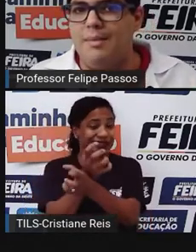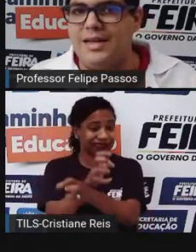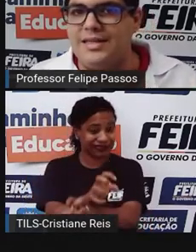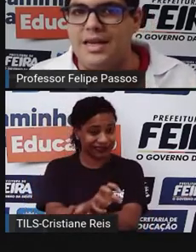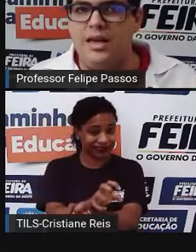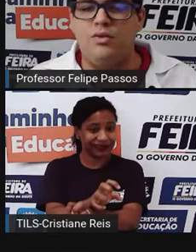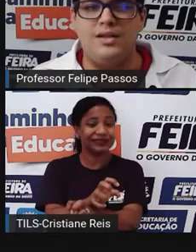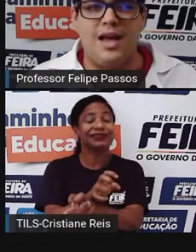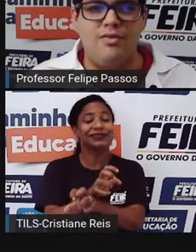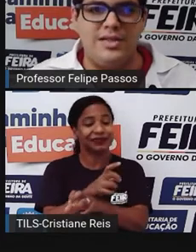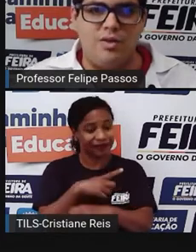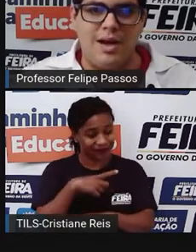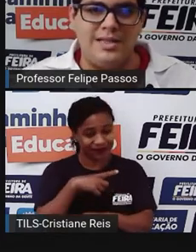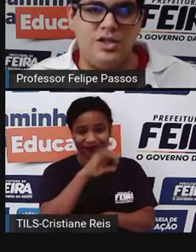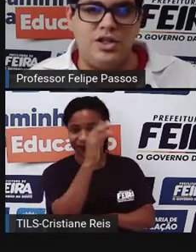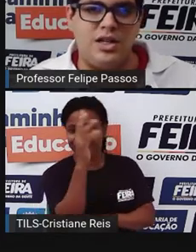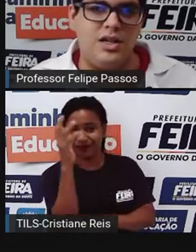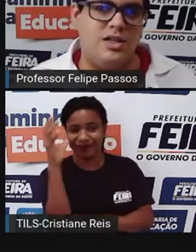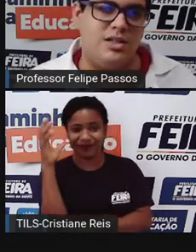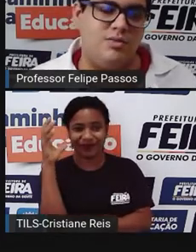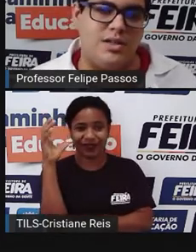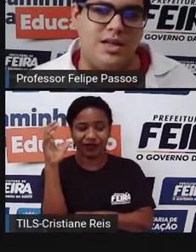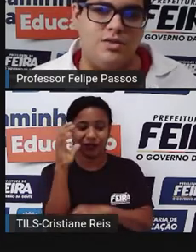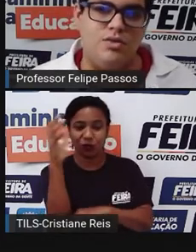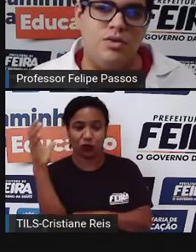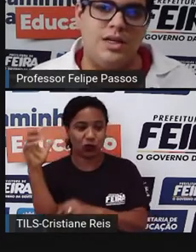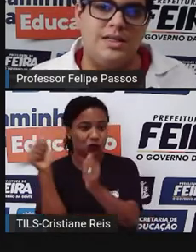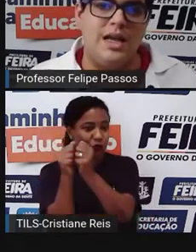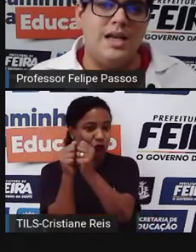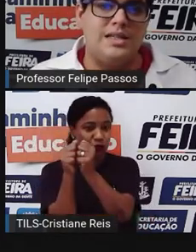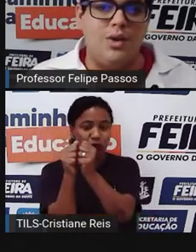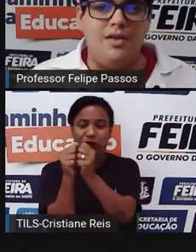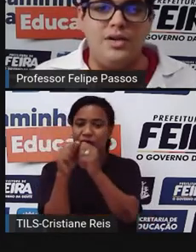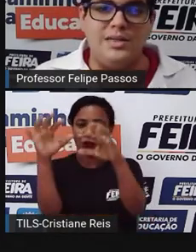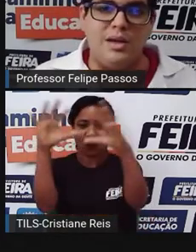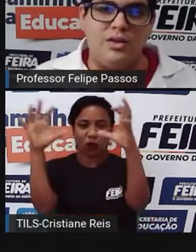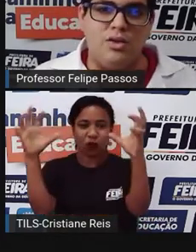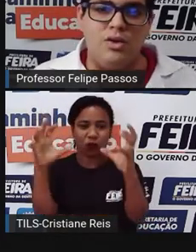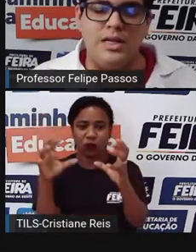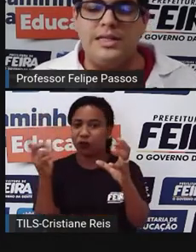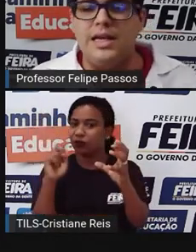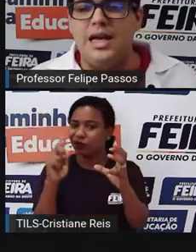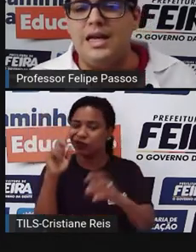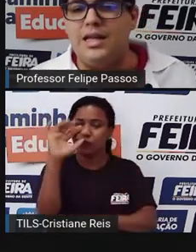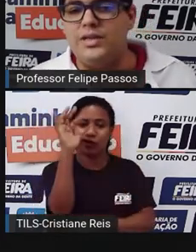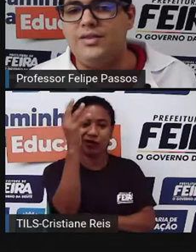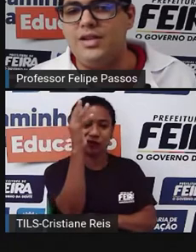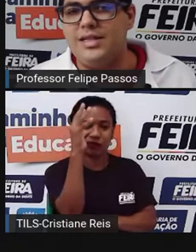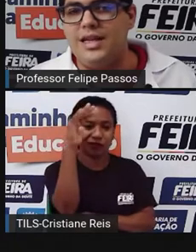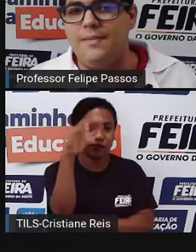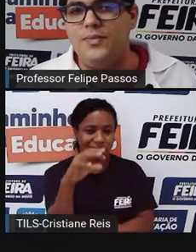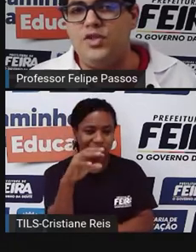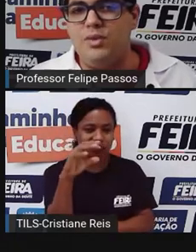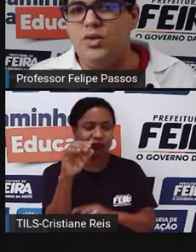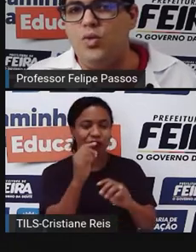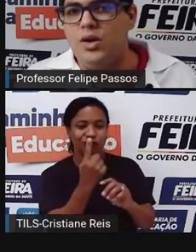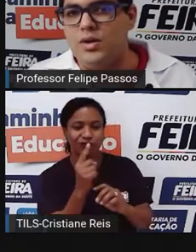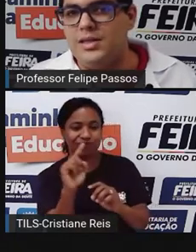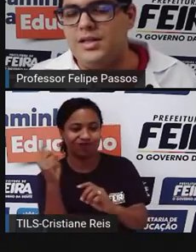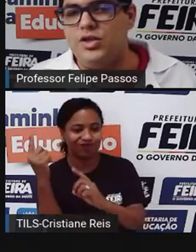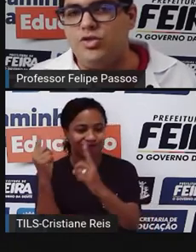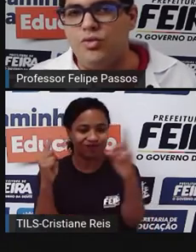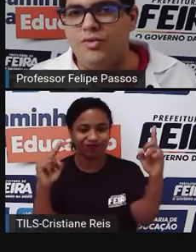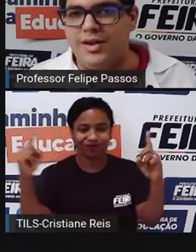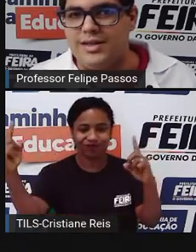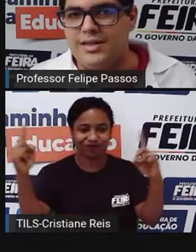ele é mais seco, as árvores estão mais distantes umas das outras, são árvores menores. Então, se você diminui